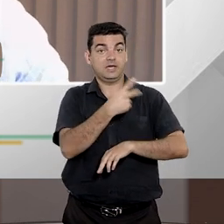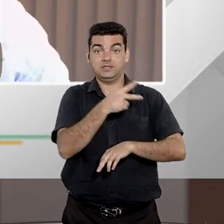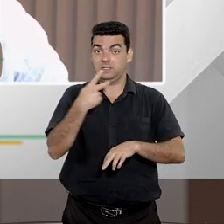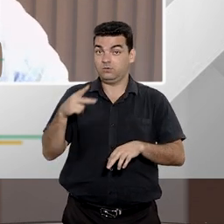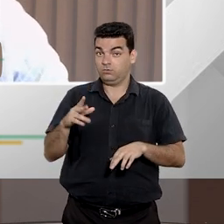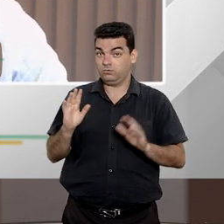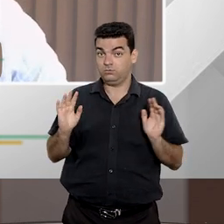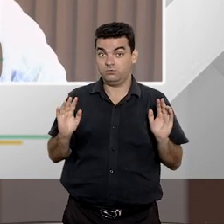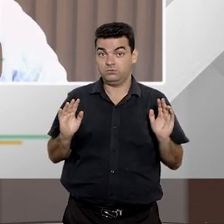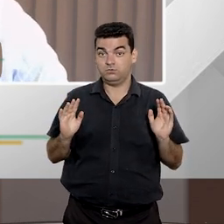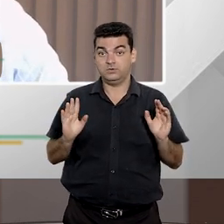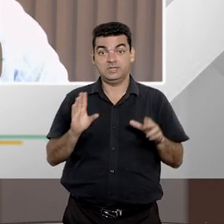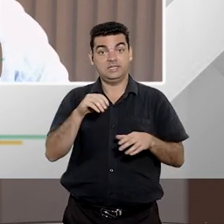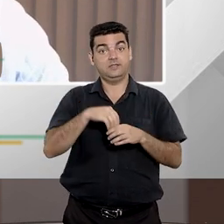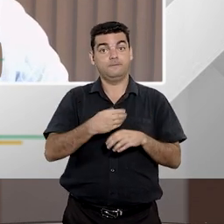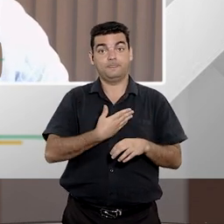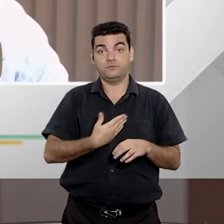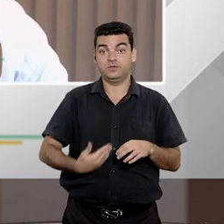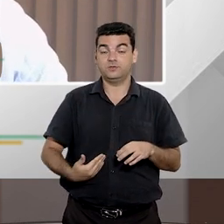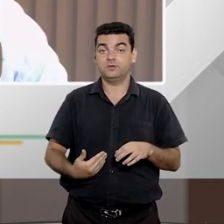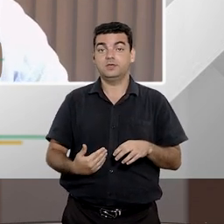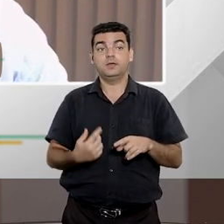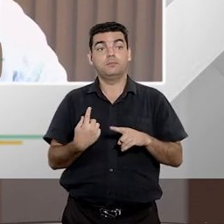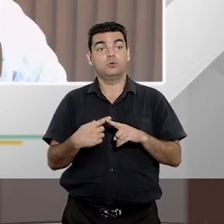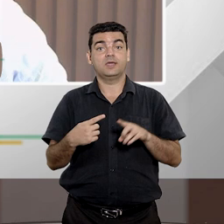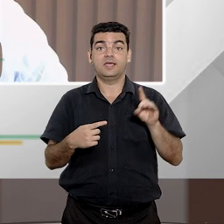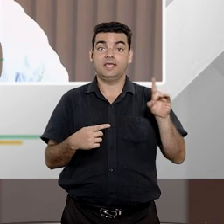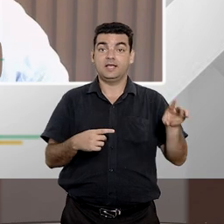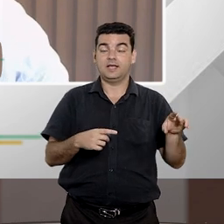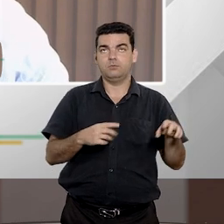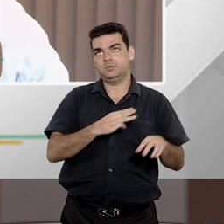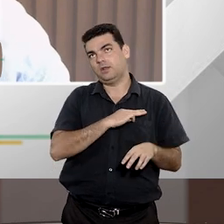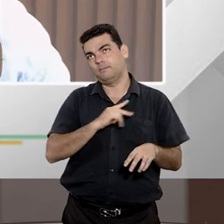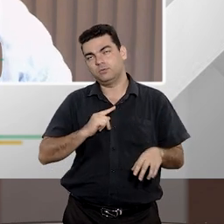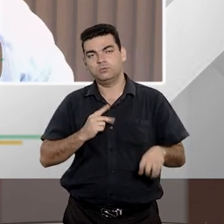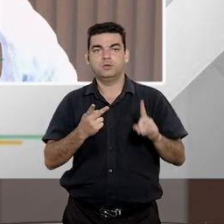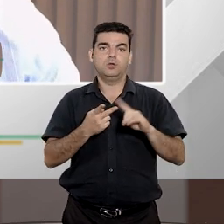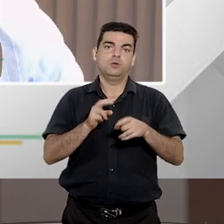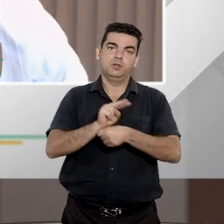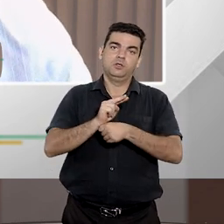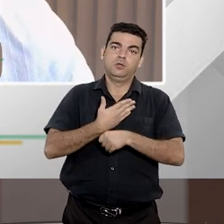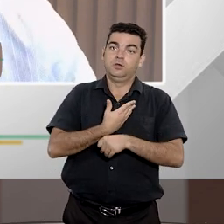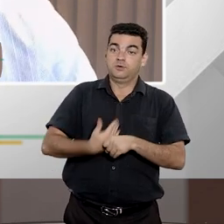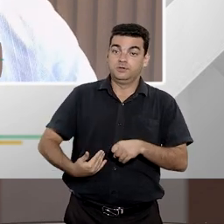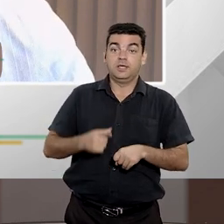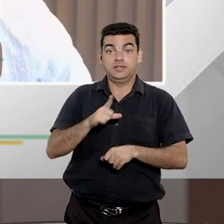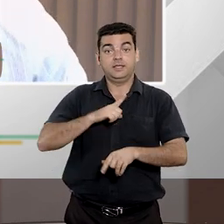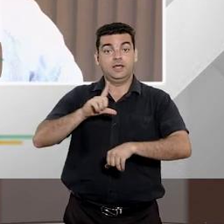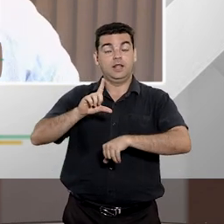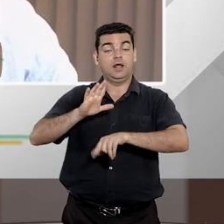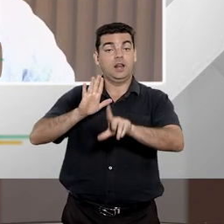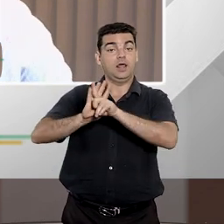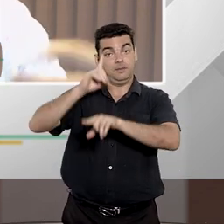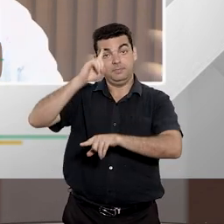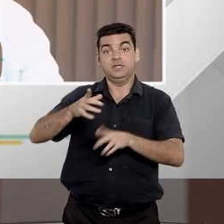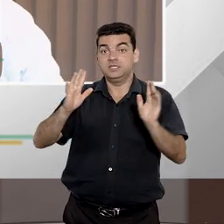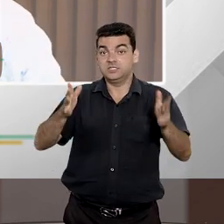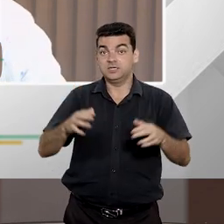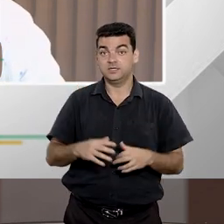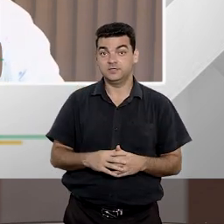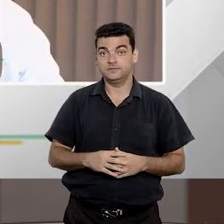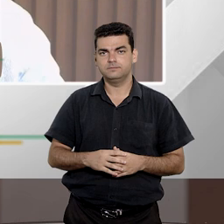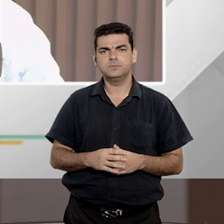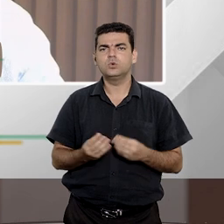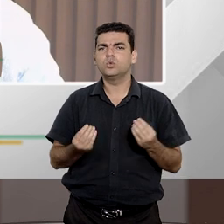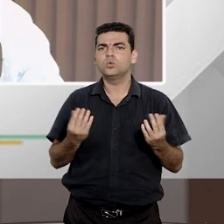dentro da estrutura do Estado, são dois órgãos que contam com a proteção constitucional muito grande. Então, quando